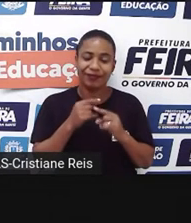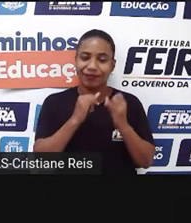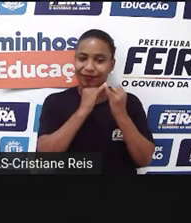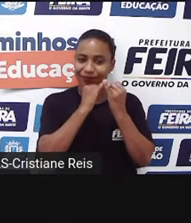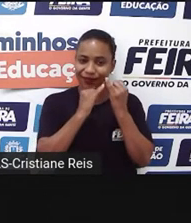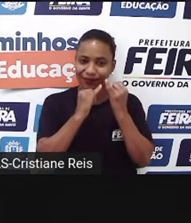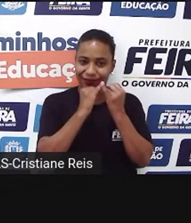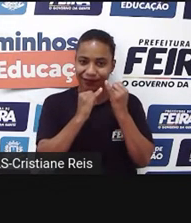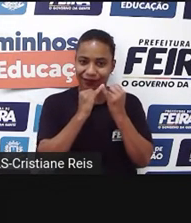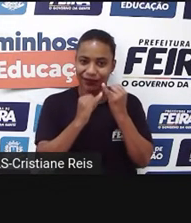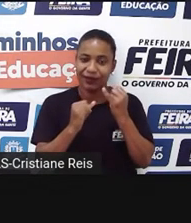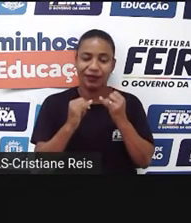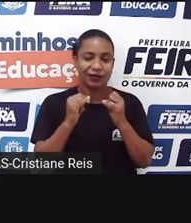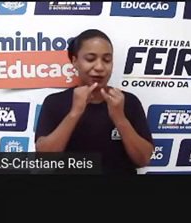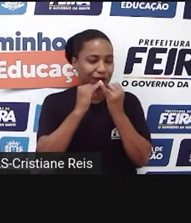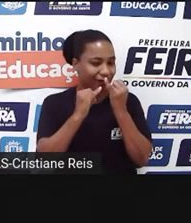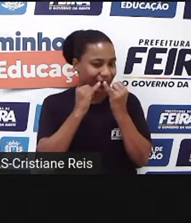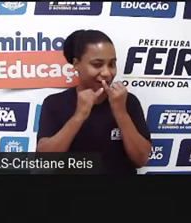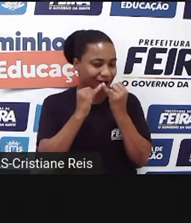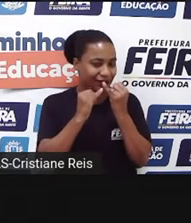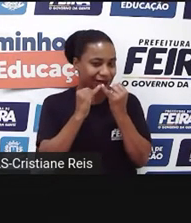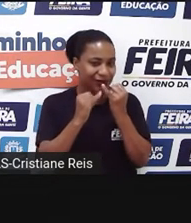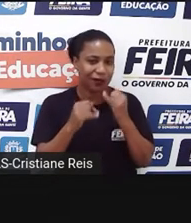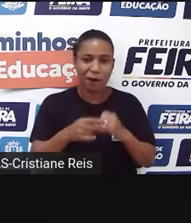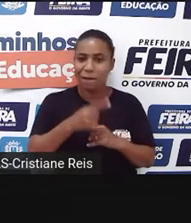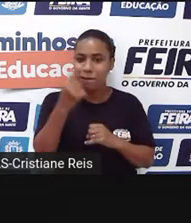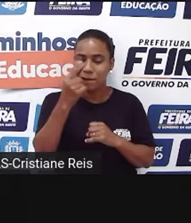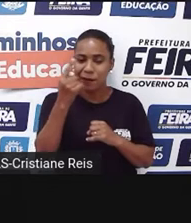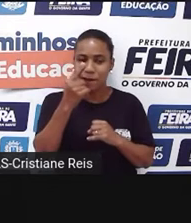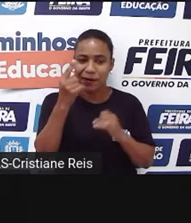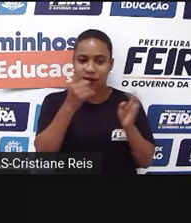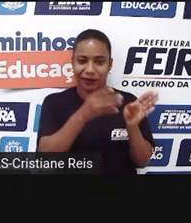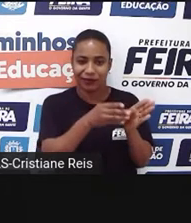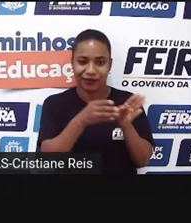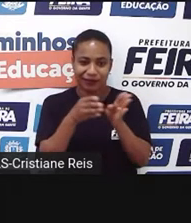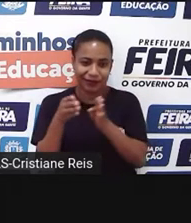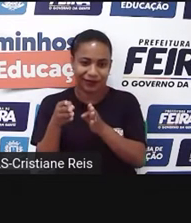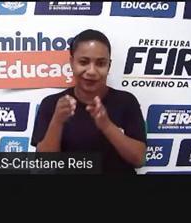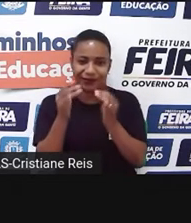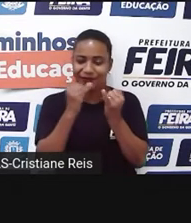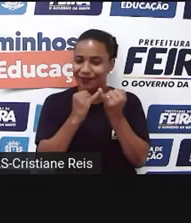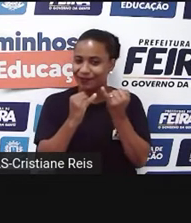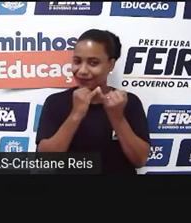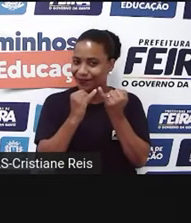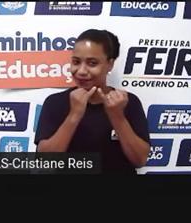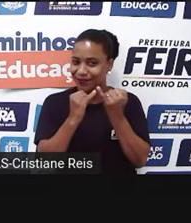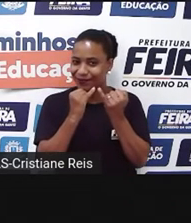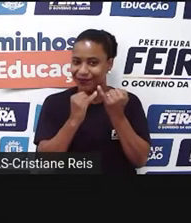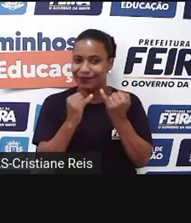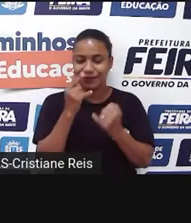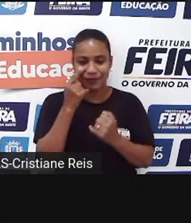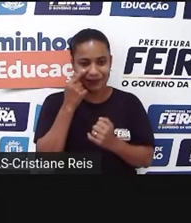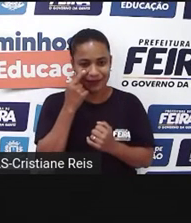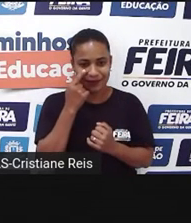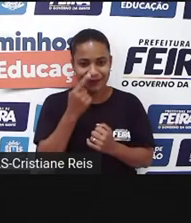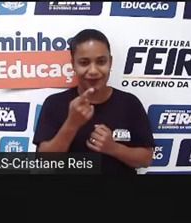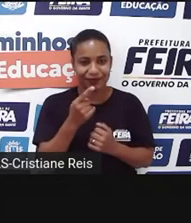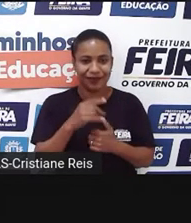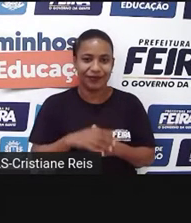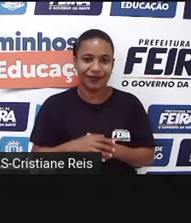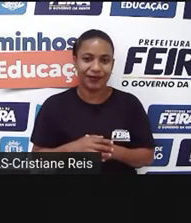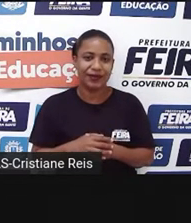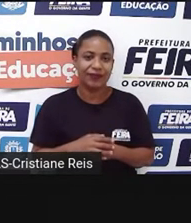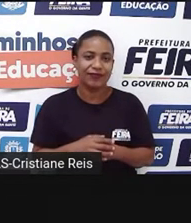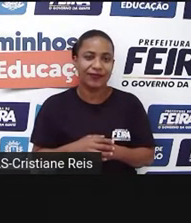vai dar para a gente ver tudo, é um trecho do primeiro ato dessa peça de Hamlet, a cena